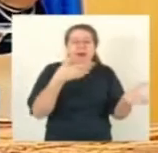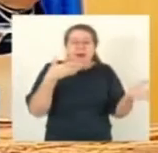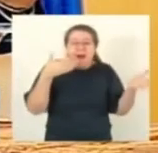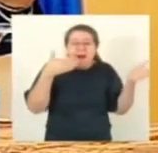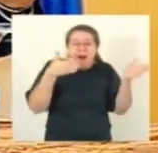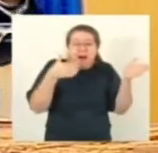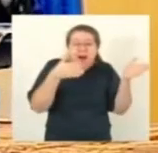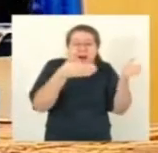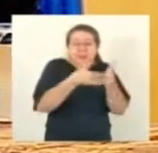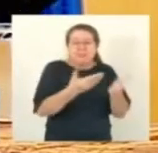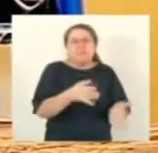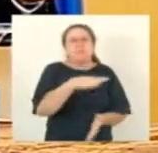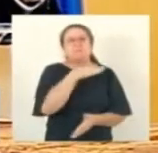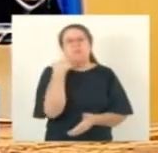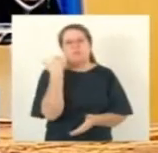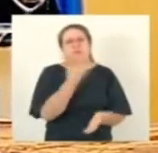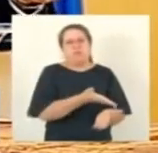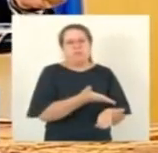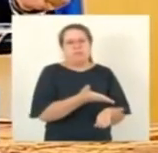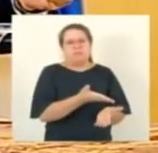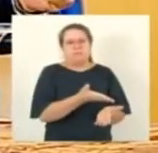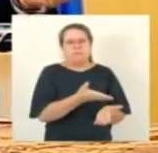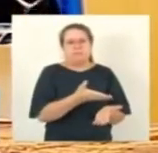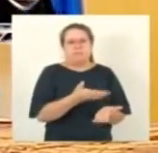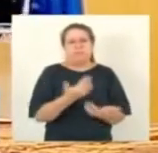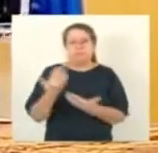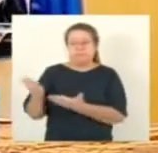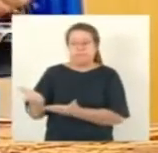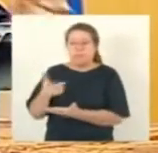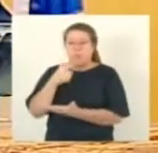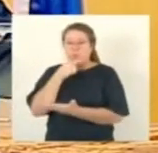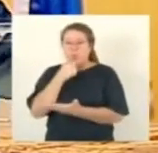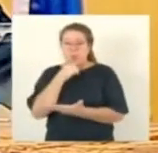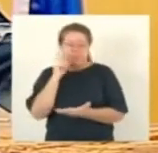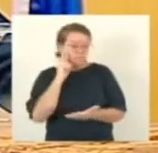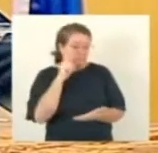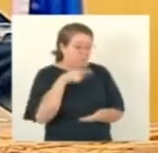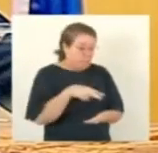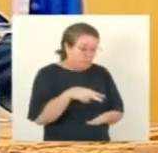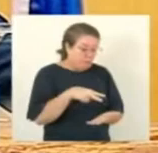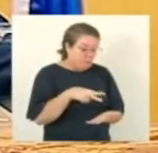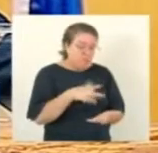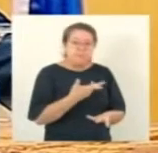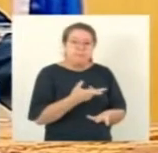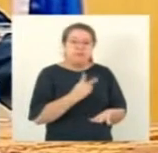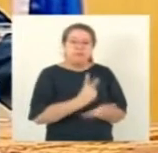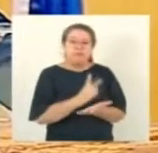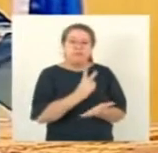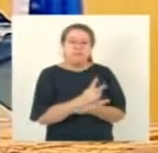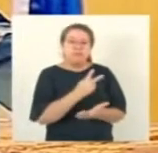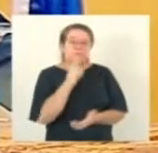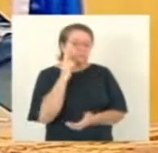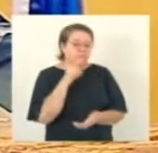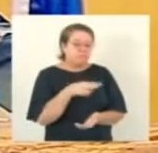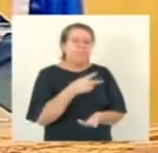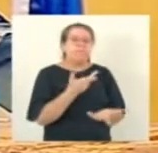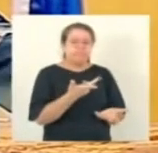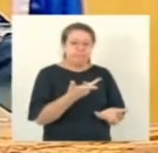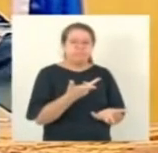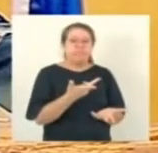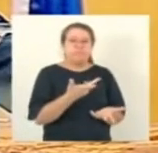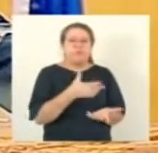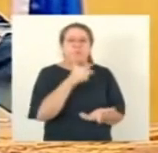invés do cara ver o que está acontecendo com o crime, ele fica olhando a mulher nua. Entendeu? Você entendeu o